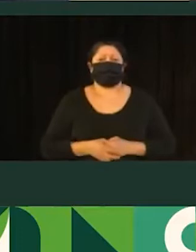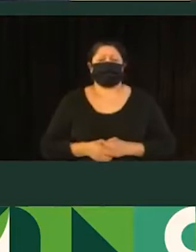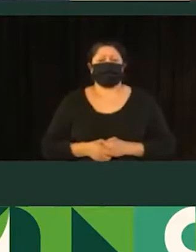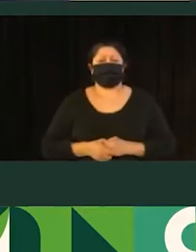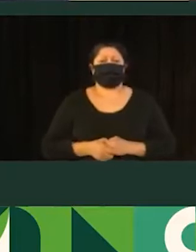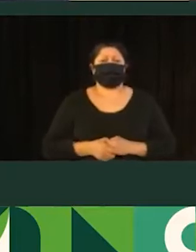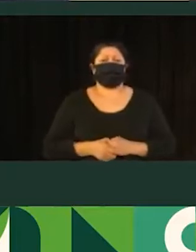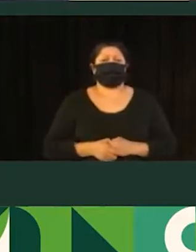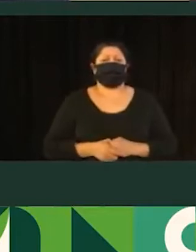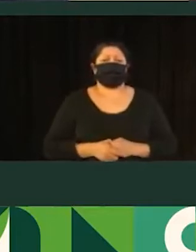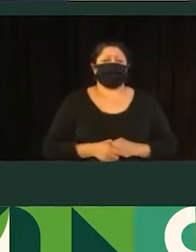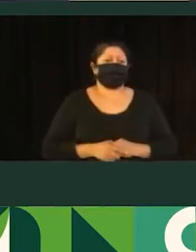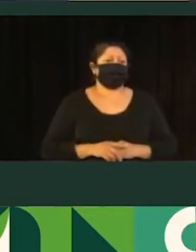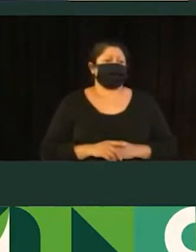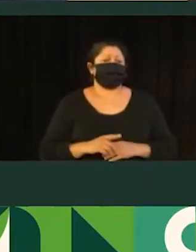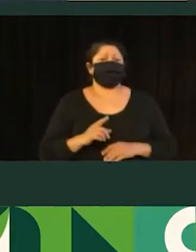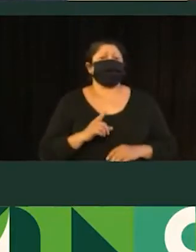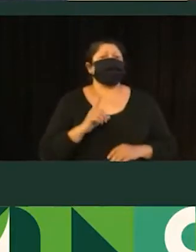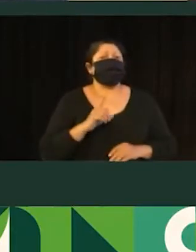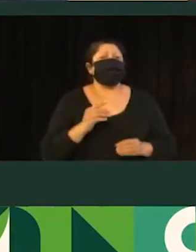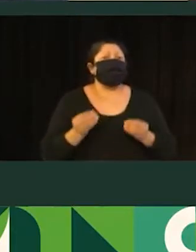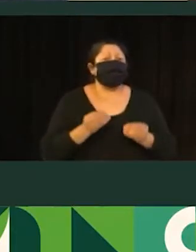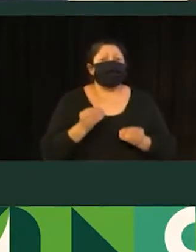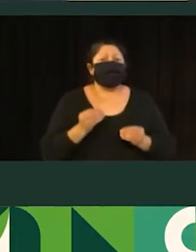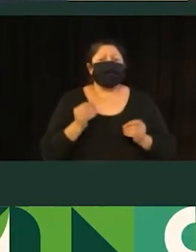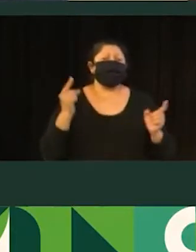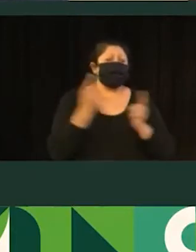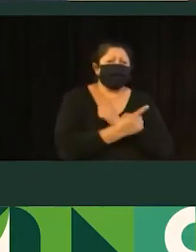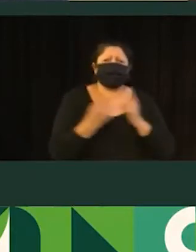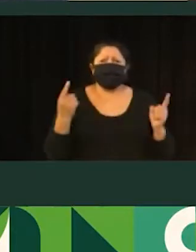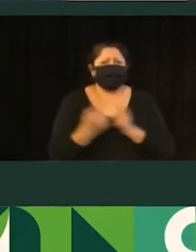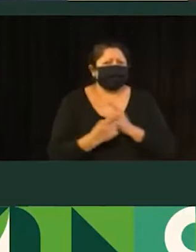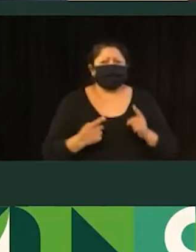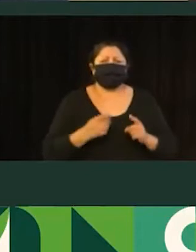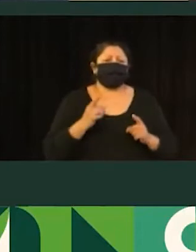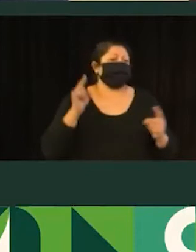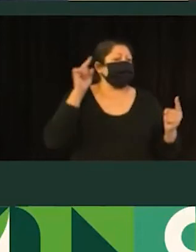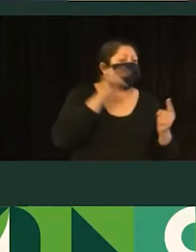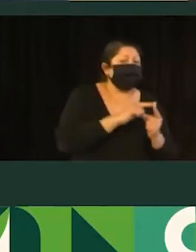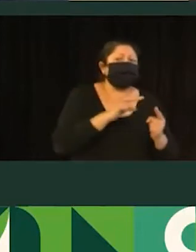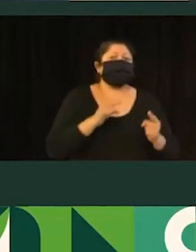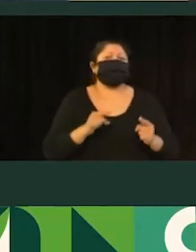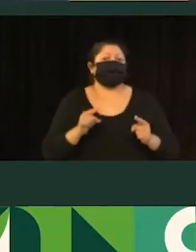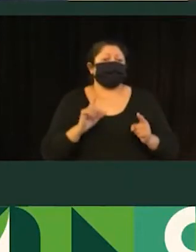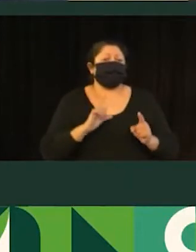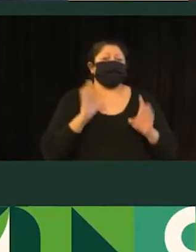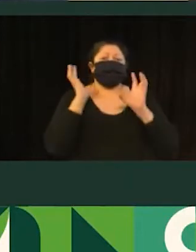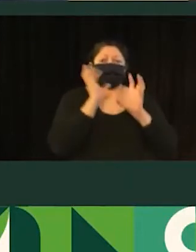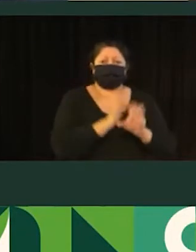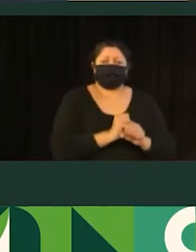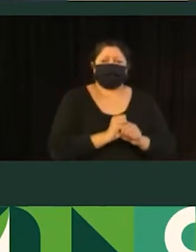Então, em relação aqui à EDOM, mais as pesquisas de circulação, pesquisa de origem e destino na corda online e contagens volumétricas.